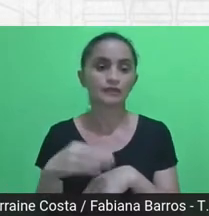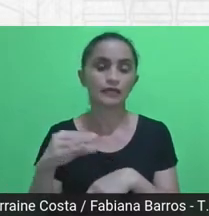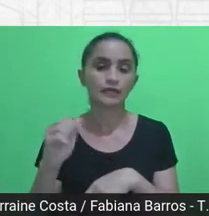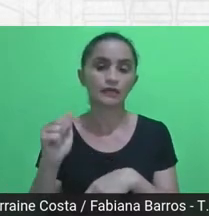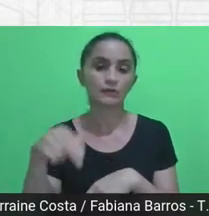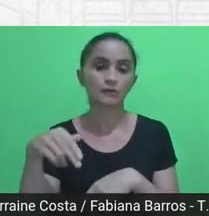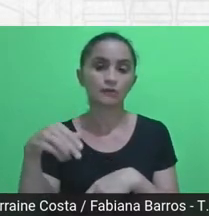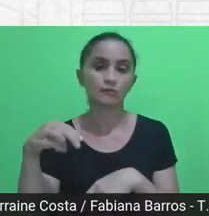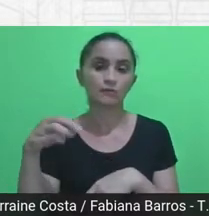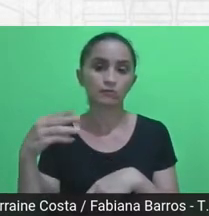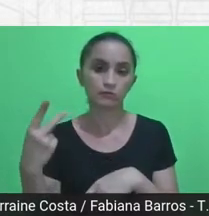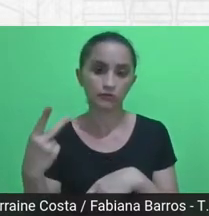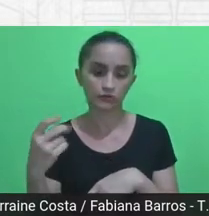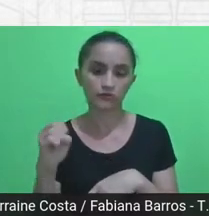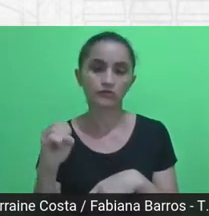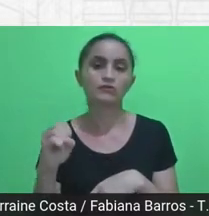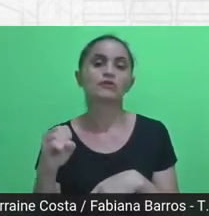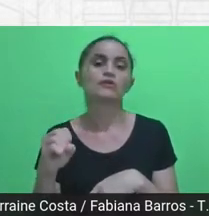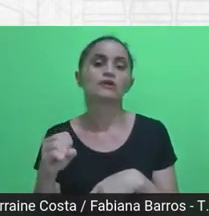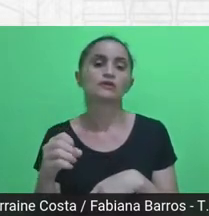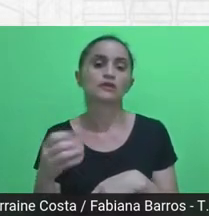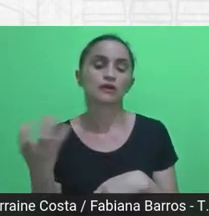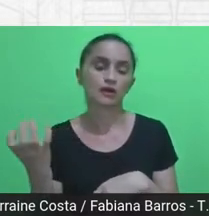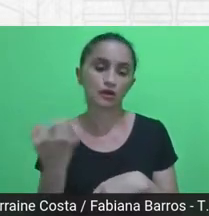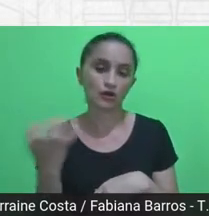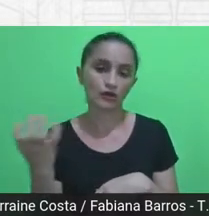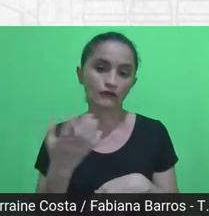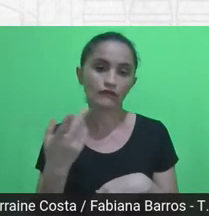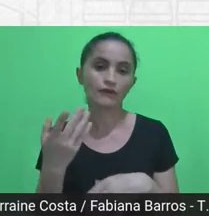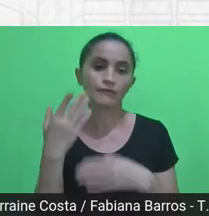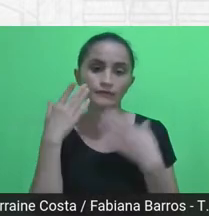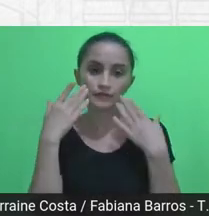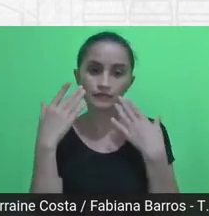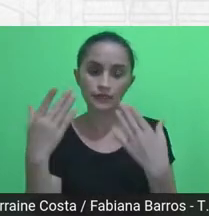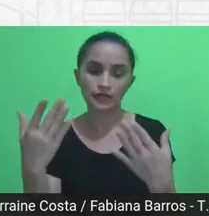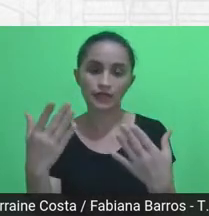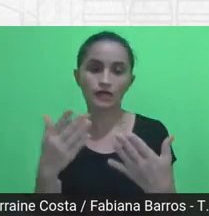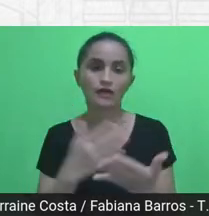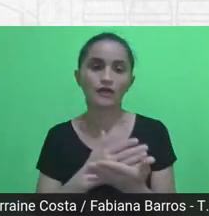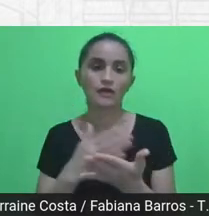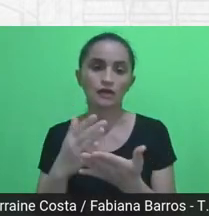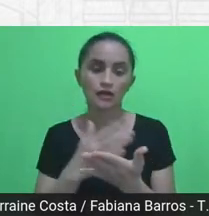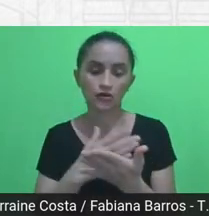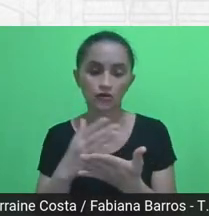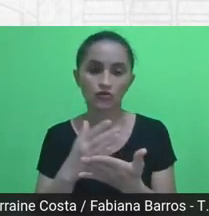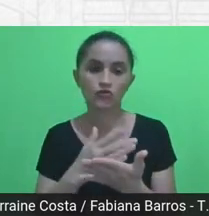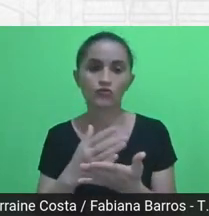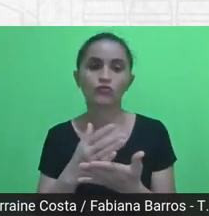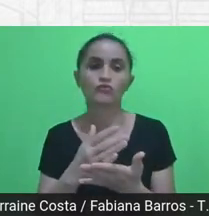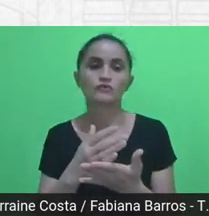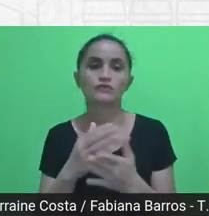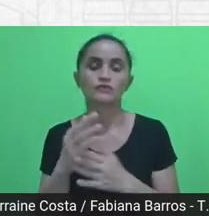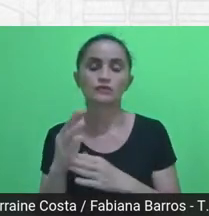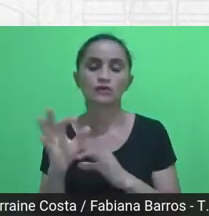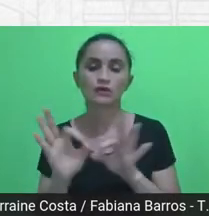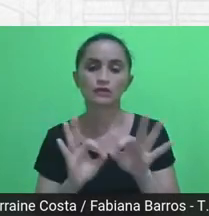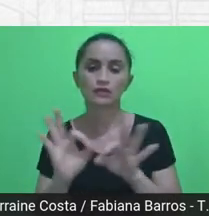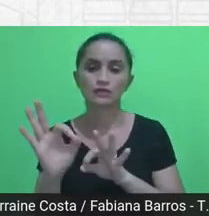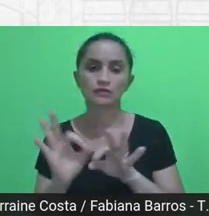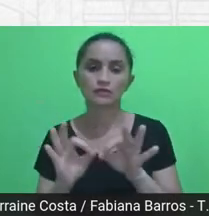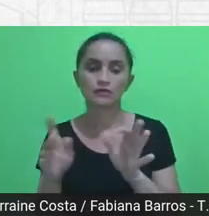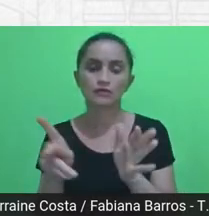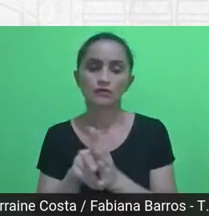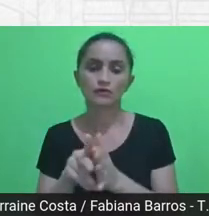algumas outras residências lá do Censo. E nós vamos inverter um pouquinho a ordem, em vez de começar pela